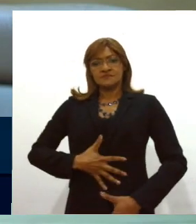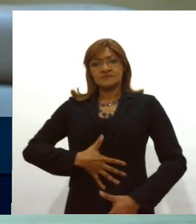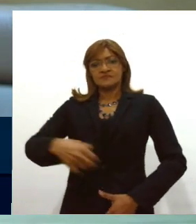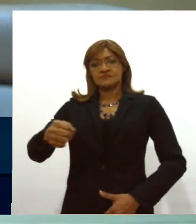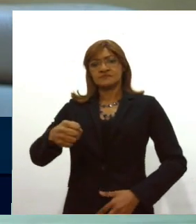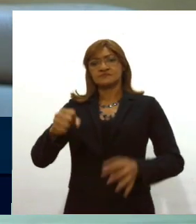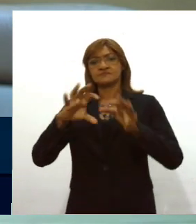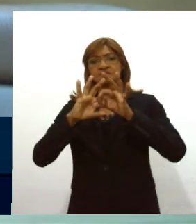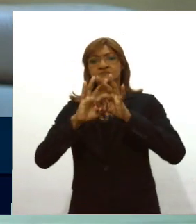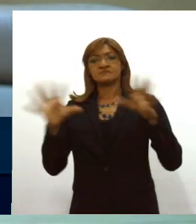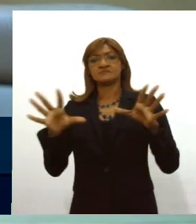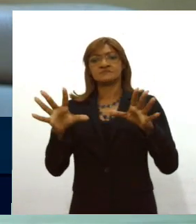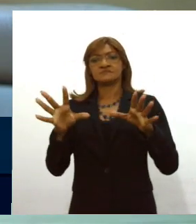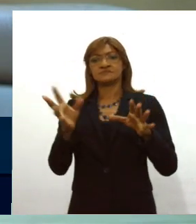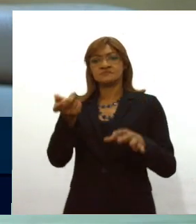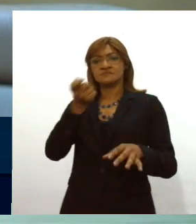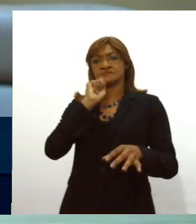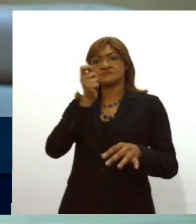liberação das drogas?